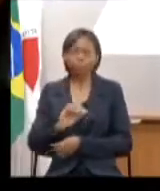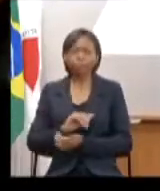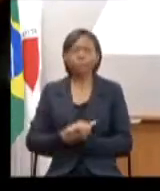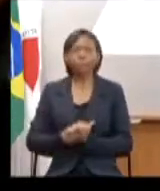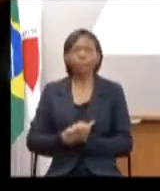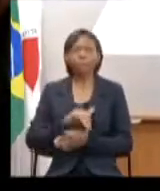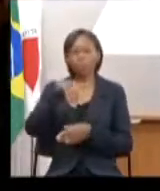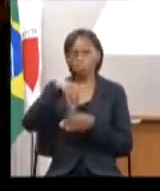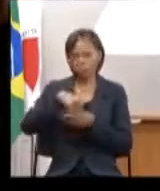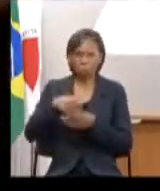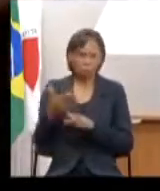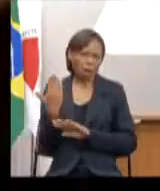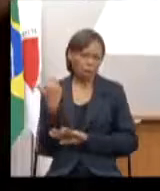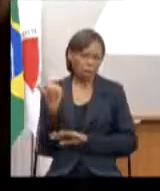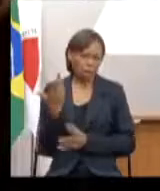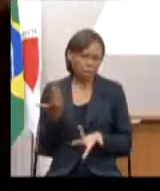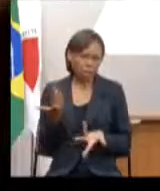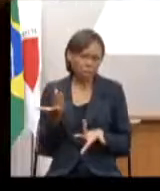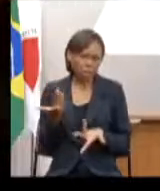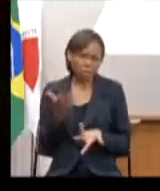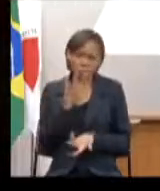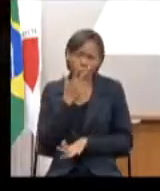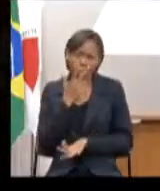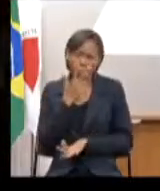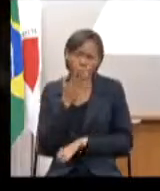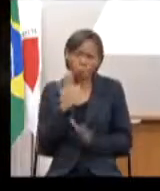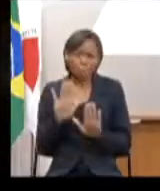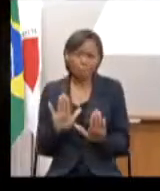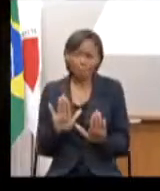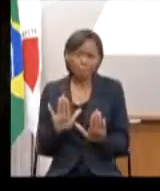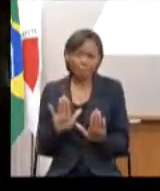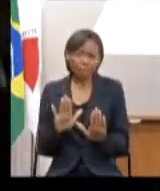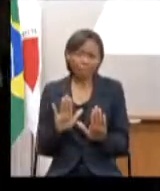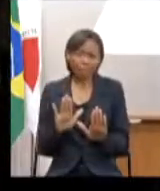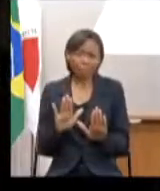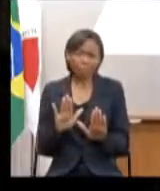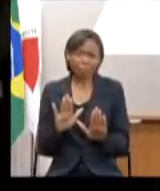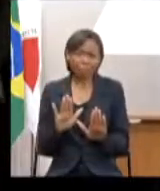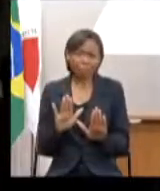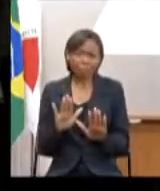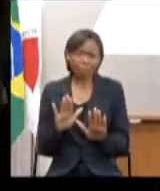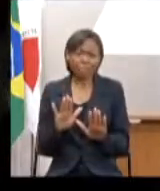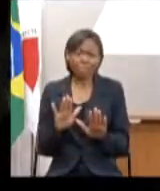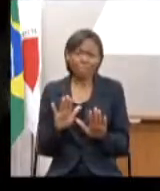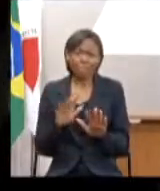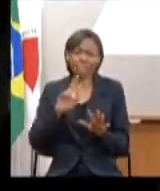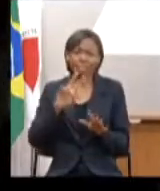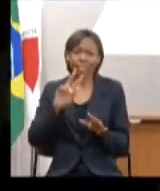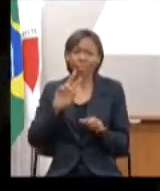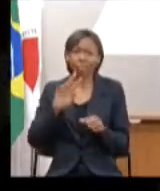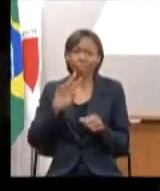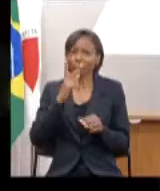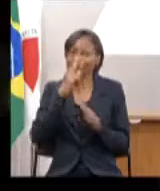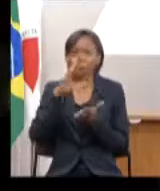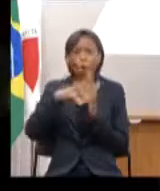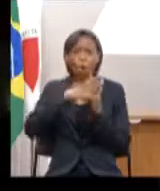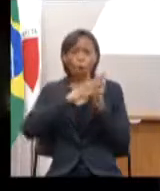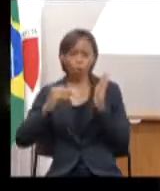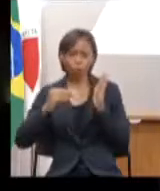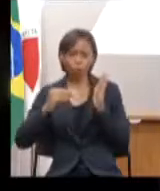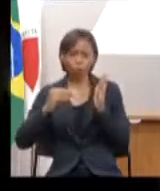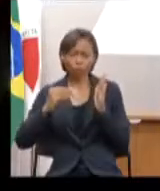praticamente foi uma reprodução das macro-variáveis do ano anterior,